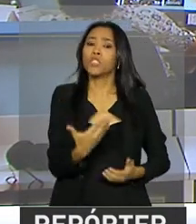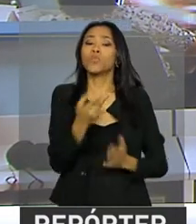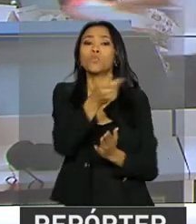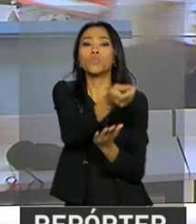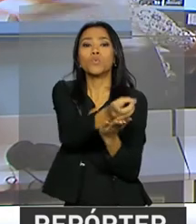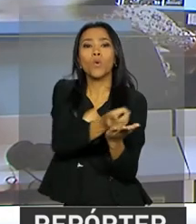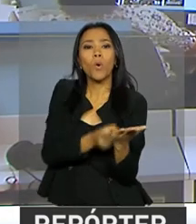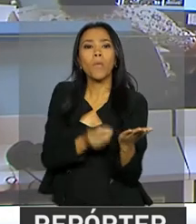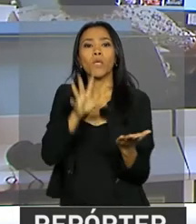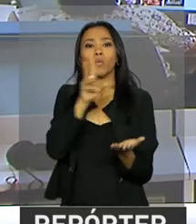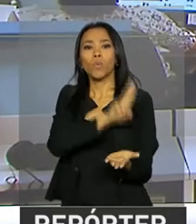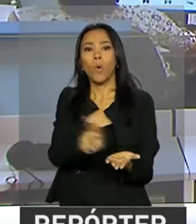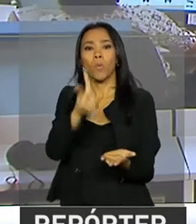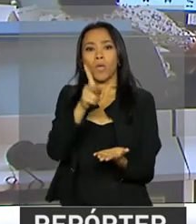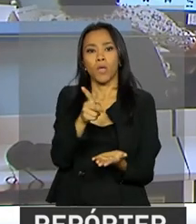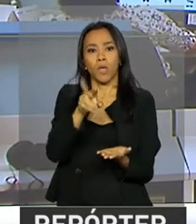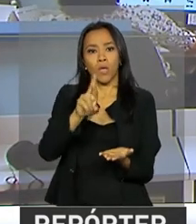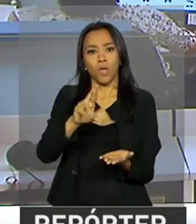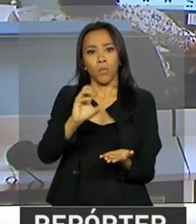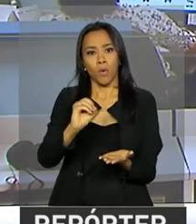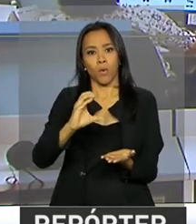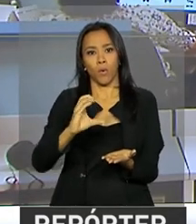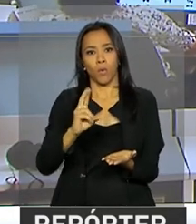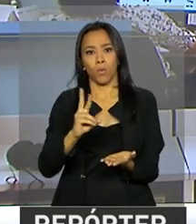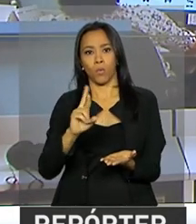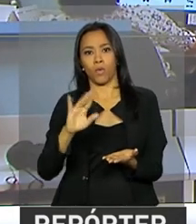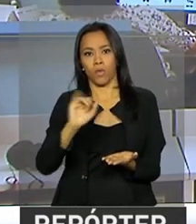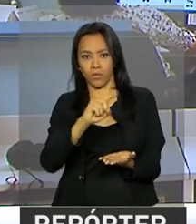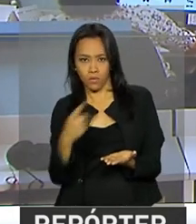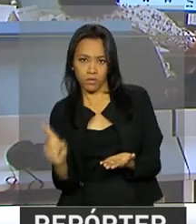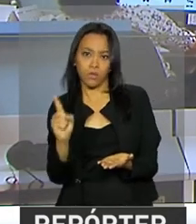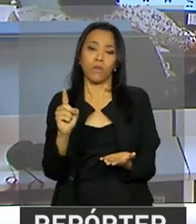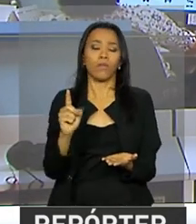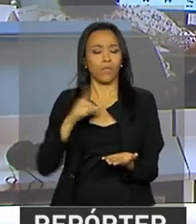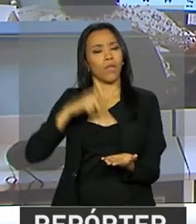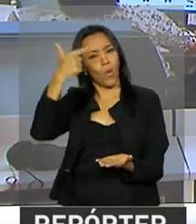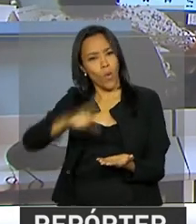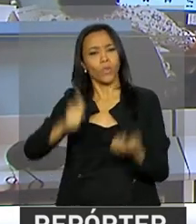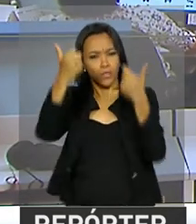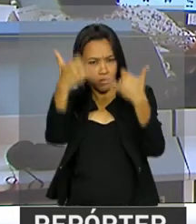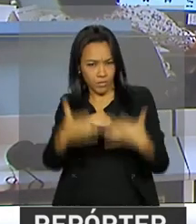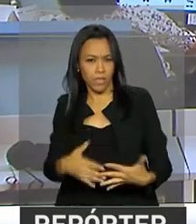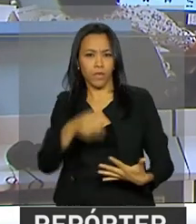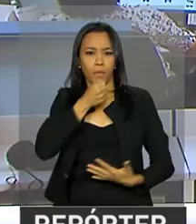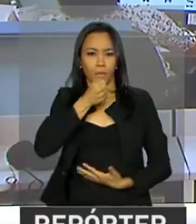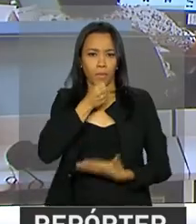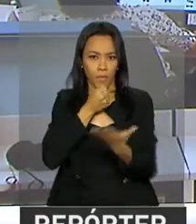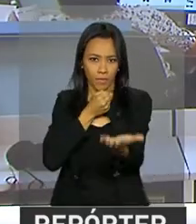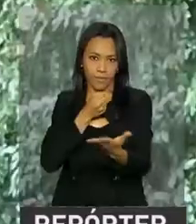procuração. O repórter José Luiz Filho, em São Paulo, tem outras informações para a gente.